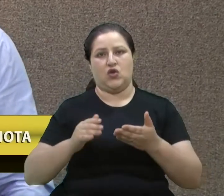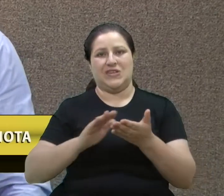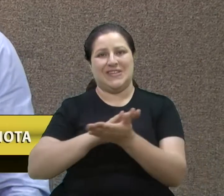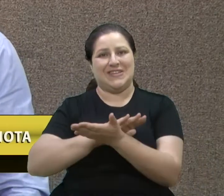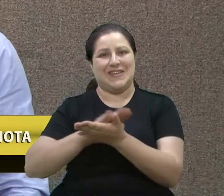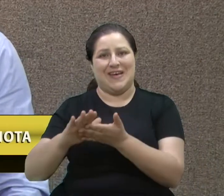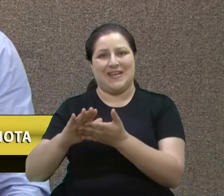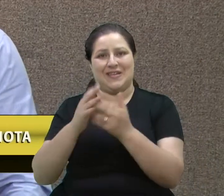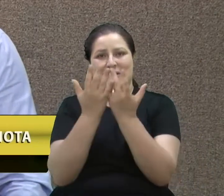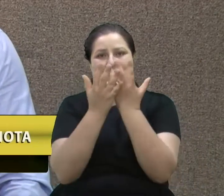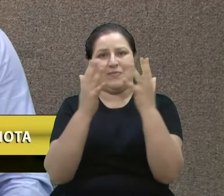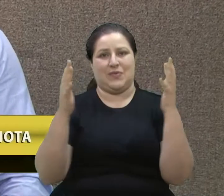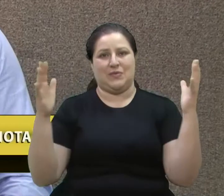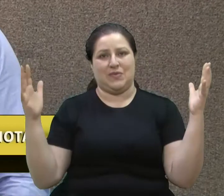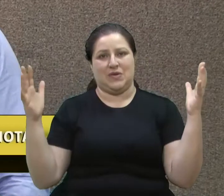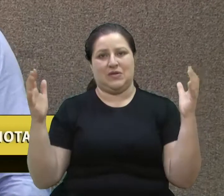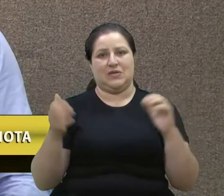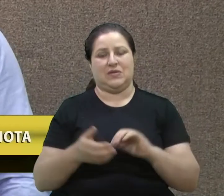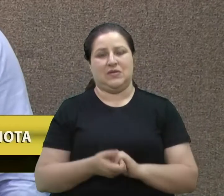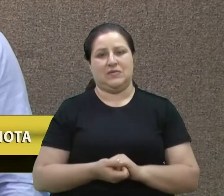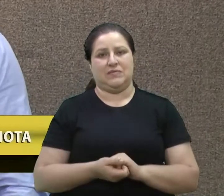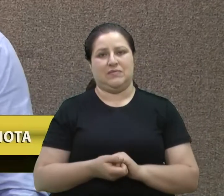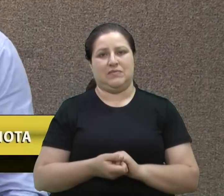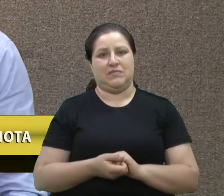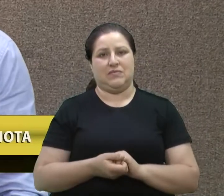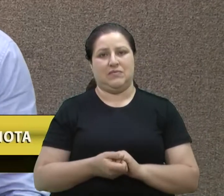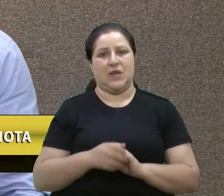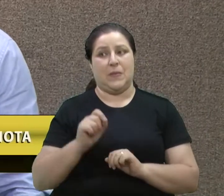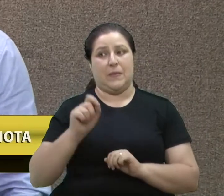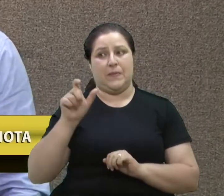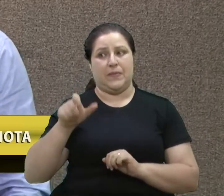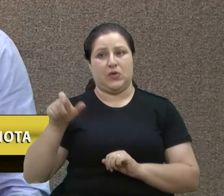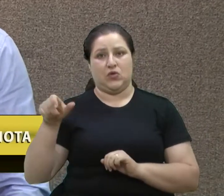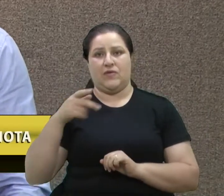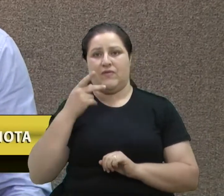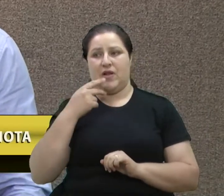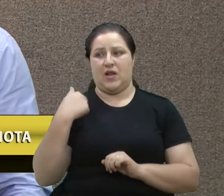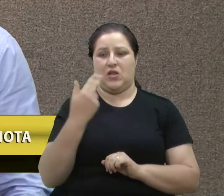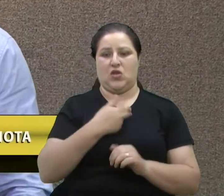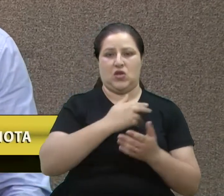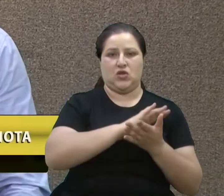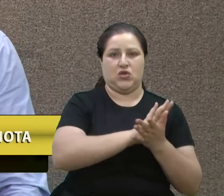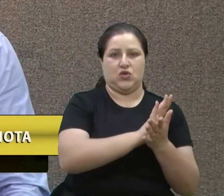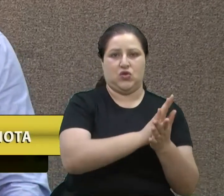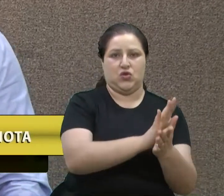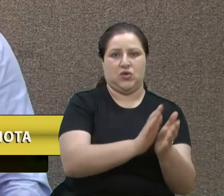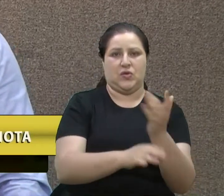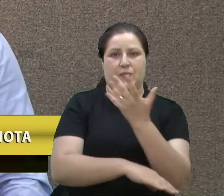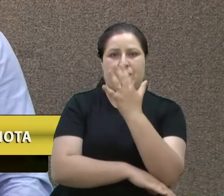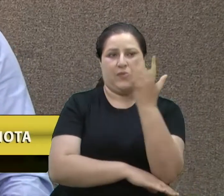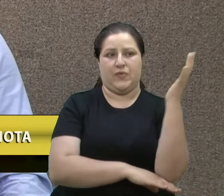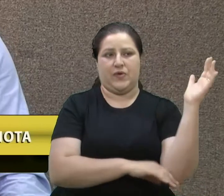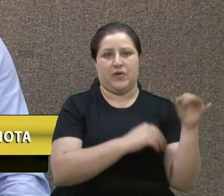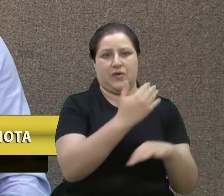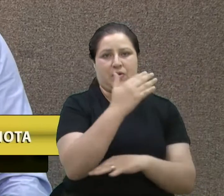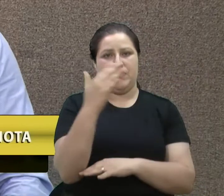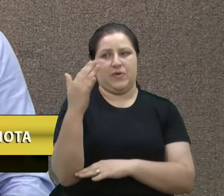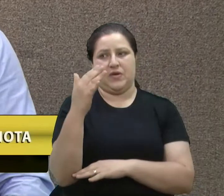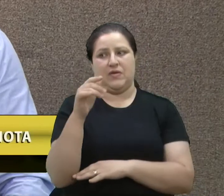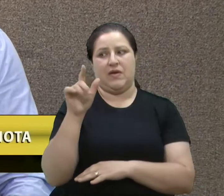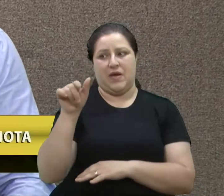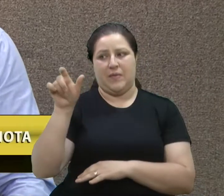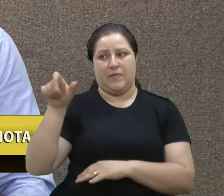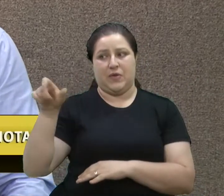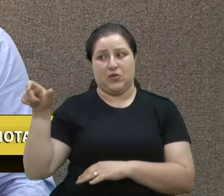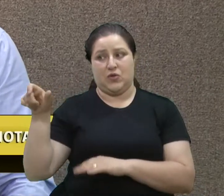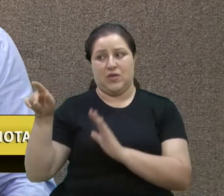Aqueles que mais dizem que nós destruímos o meio ambiente são aqueles que não destruíram só o meio ambiente